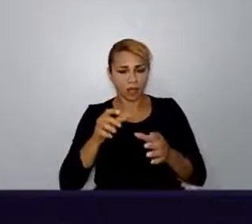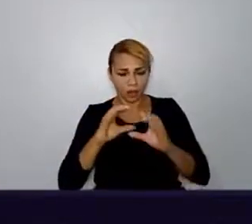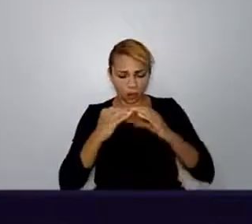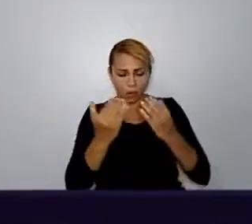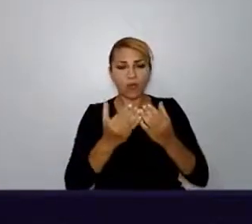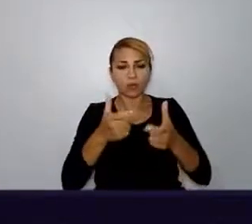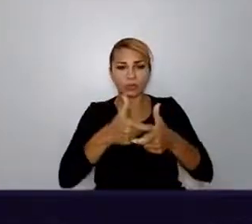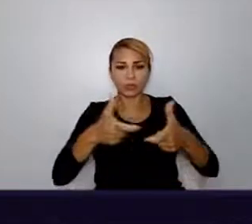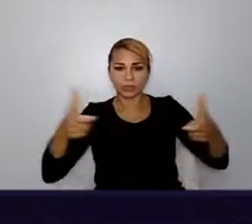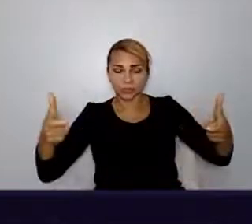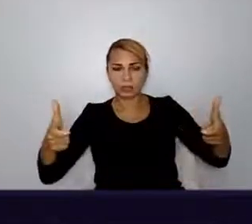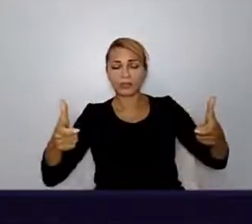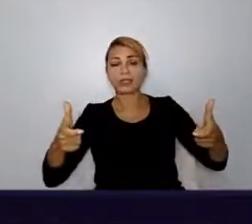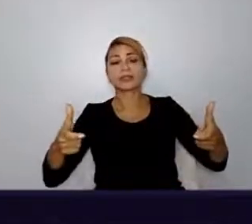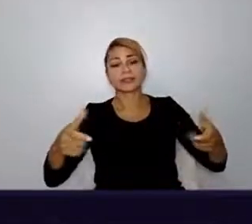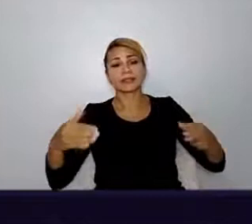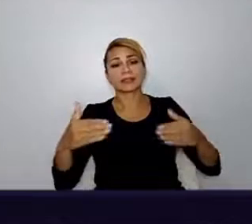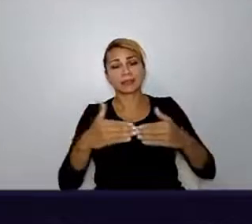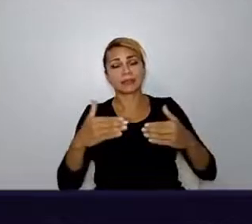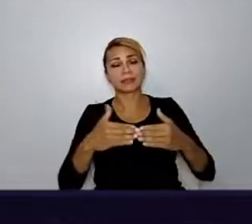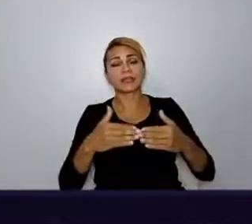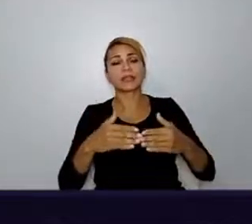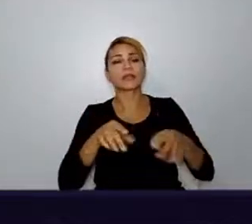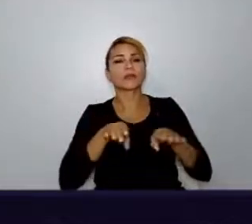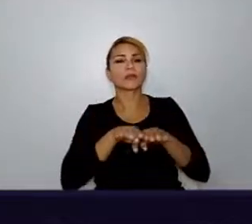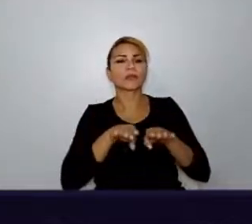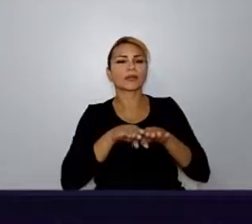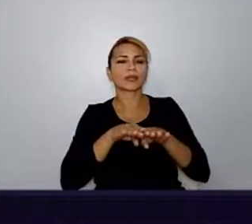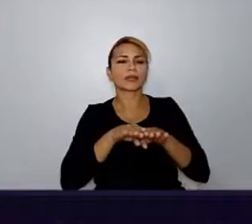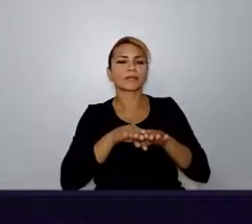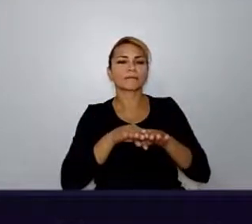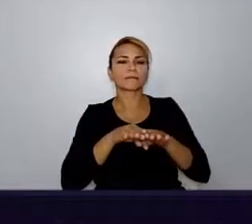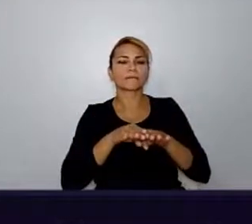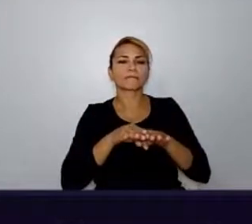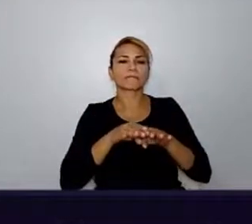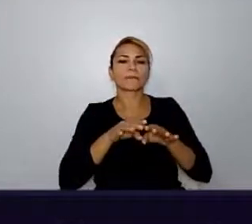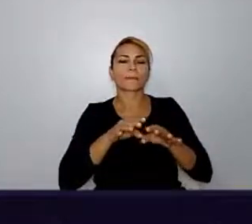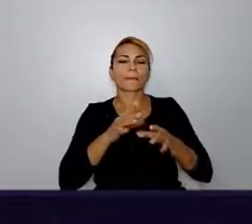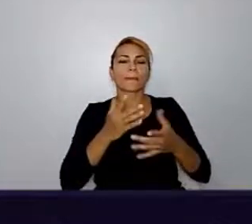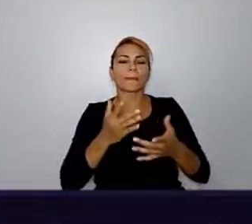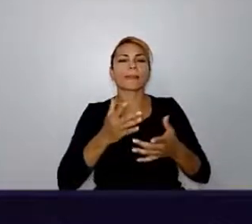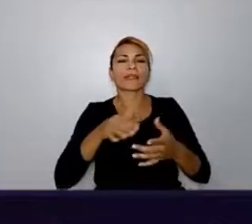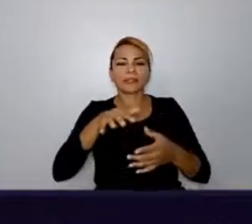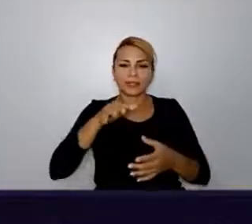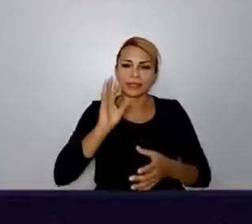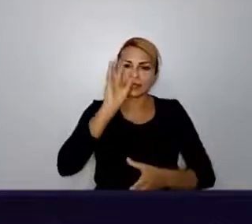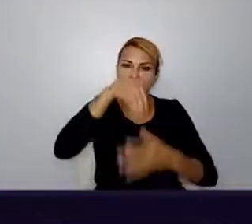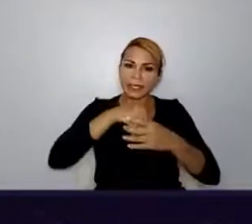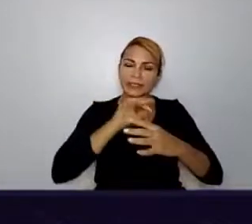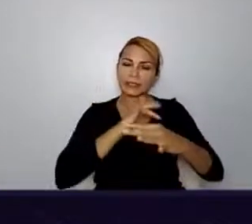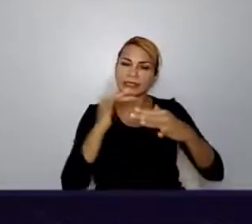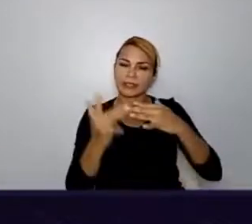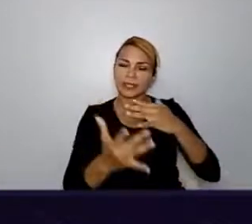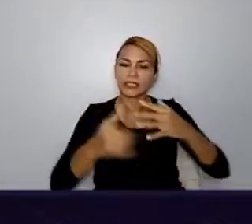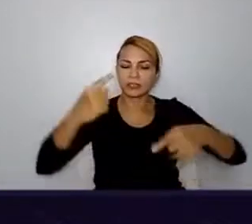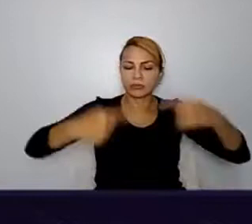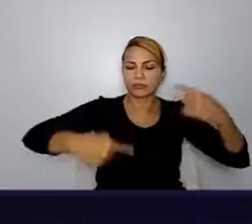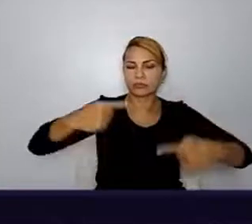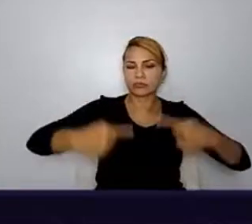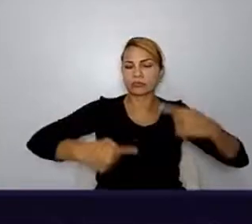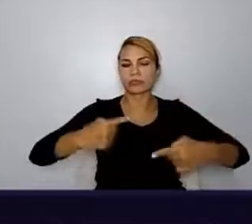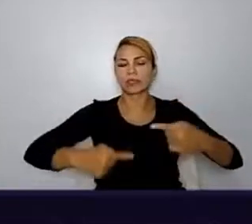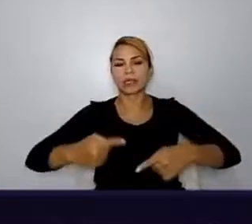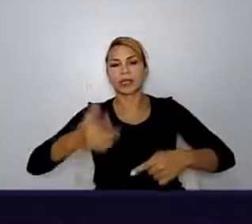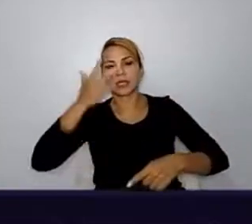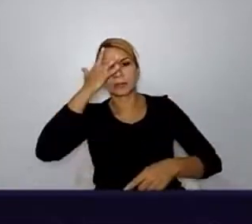e ao mesmo tempo essa polarização extrema devido até a algoritmas de redes sociais, de tudo isso que a gente vem discutindo, pessoas com muito mais